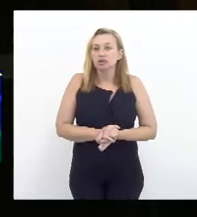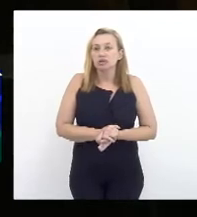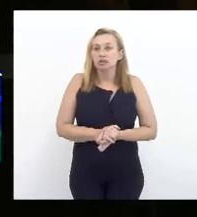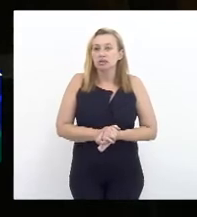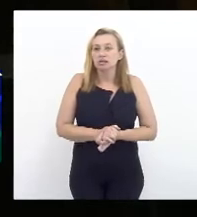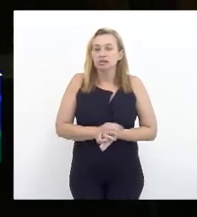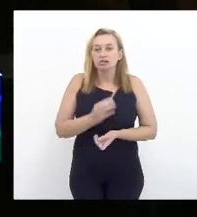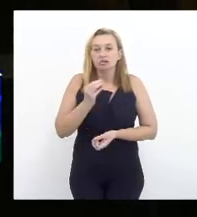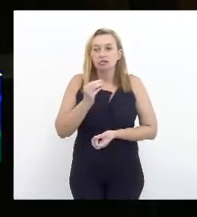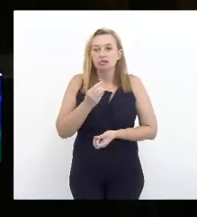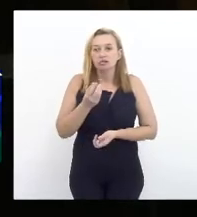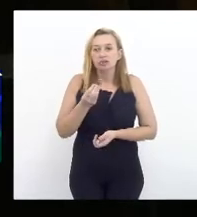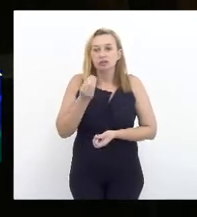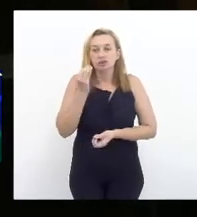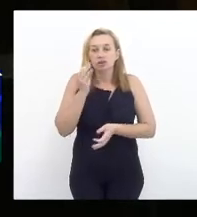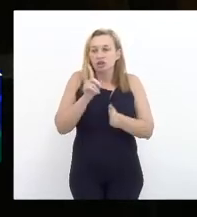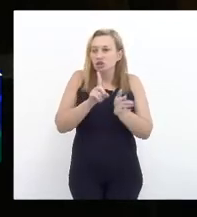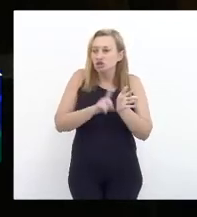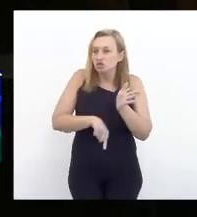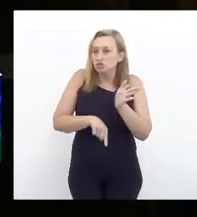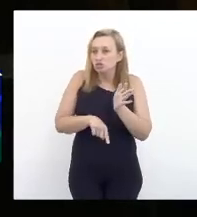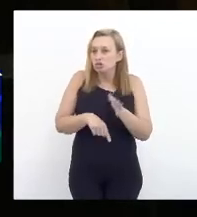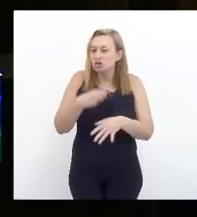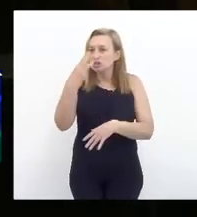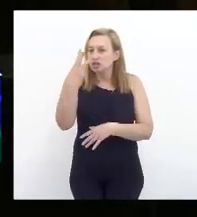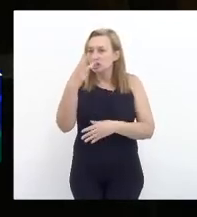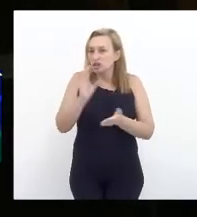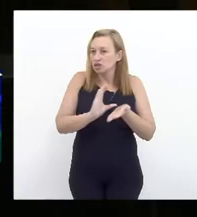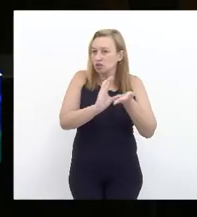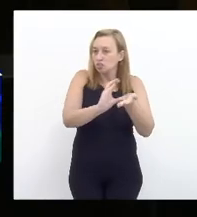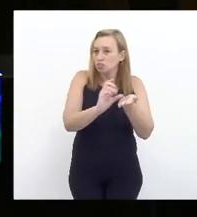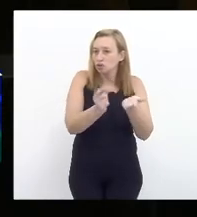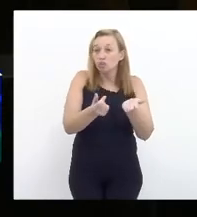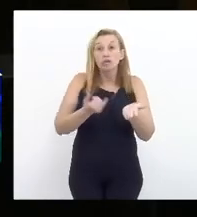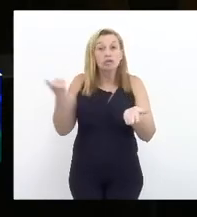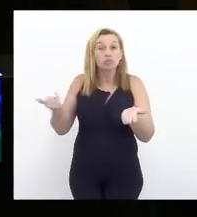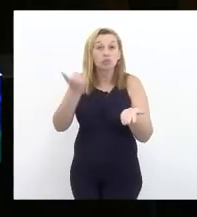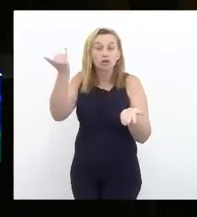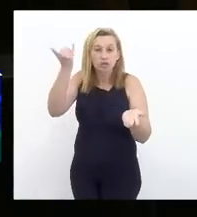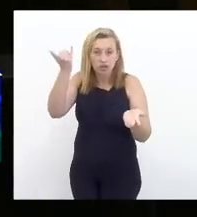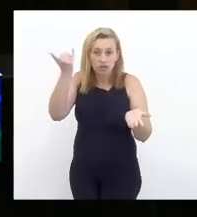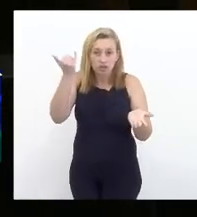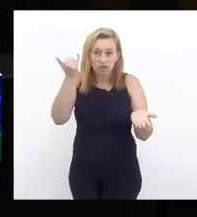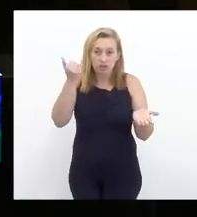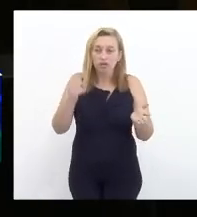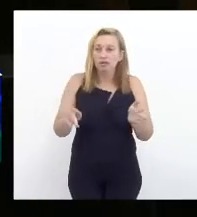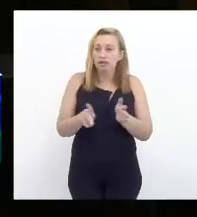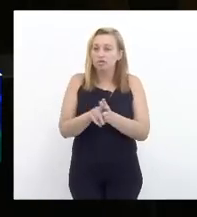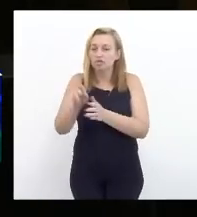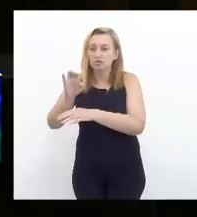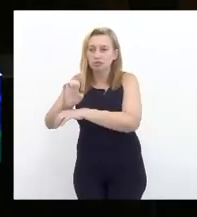ter abatimento de três recursos importantes que são créditos do Estado.